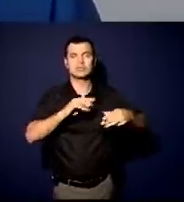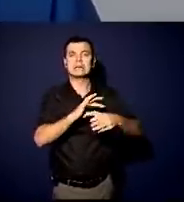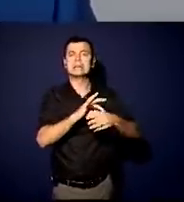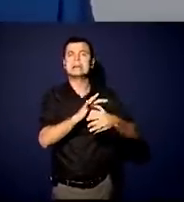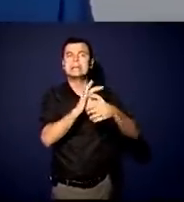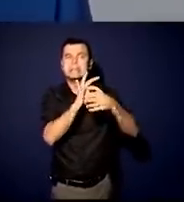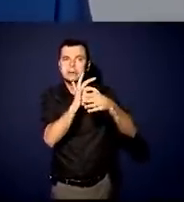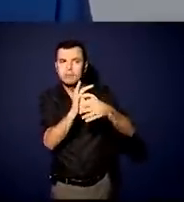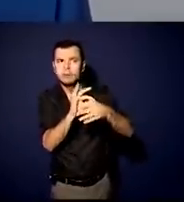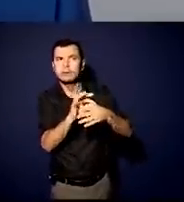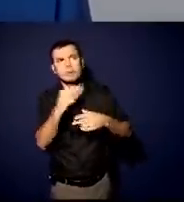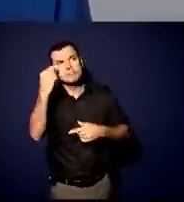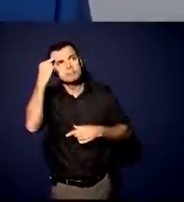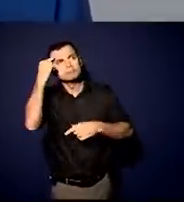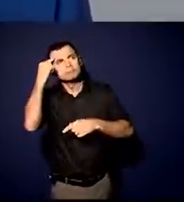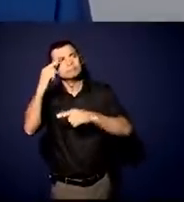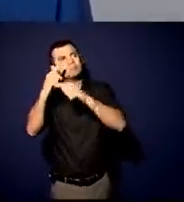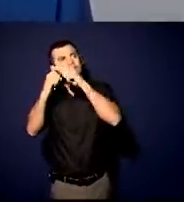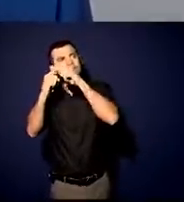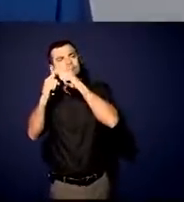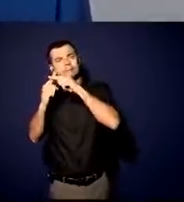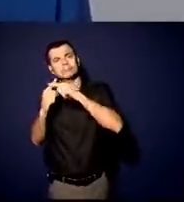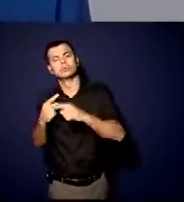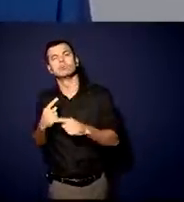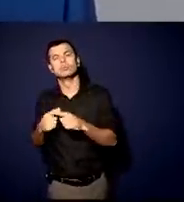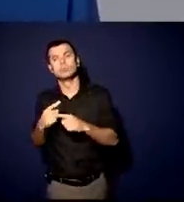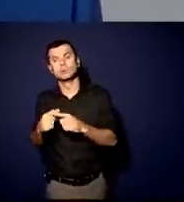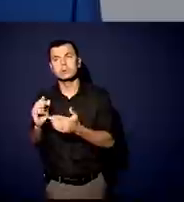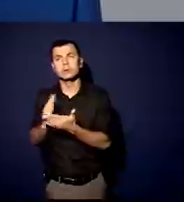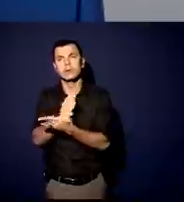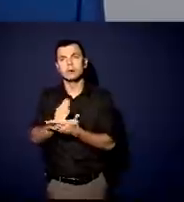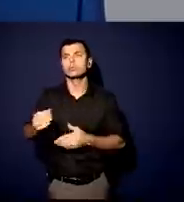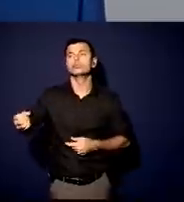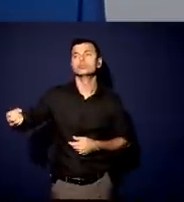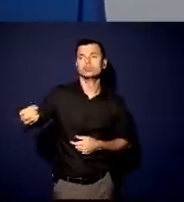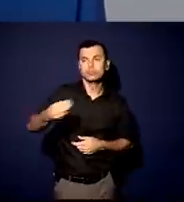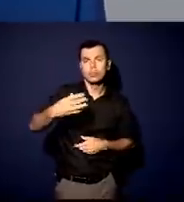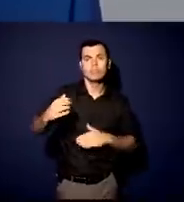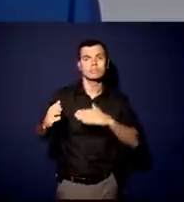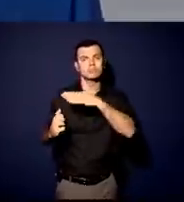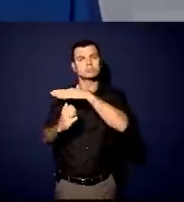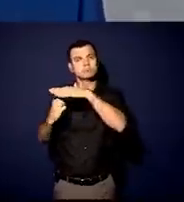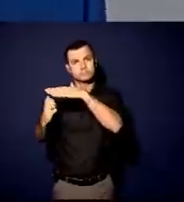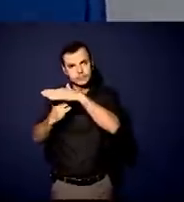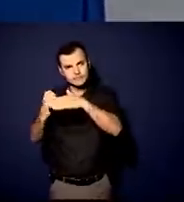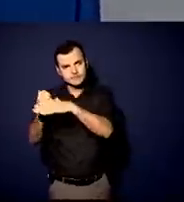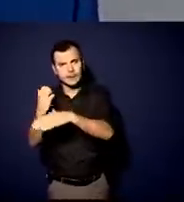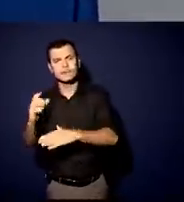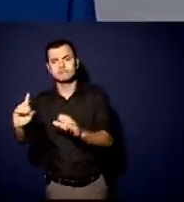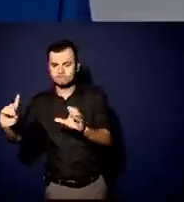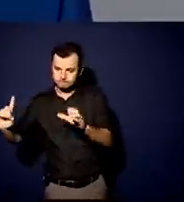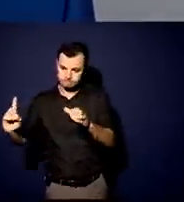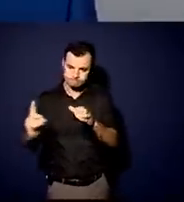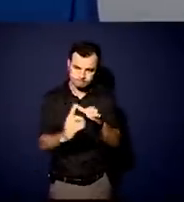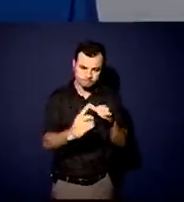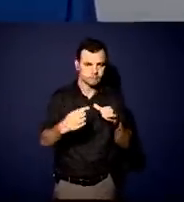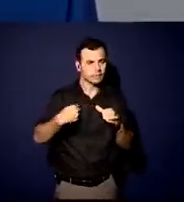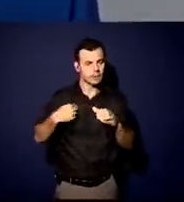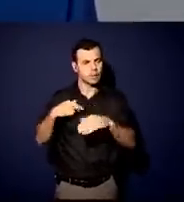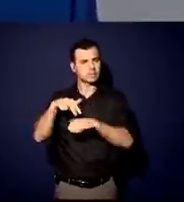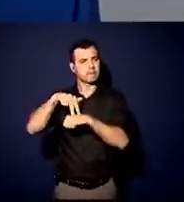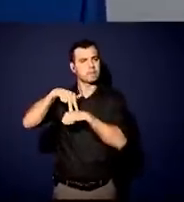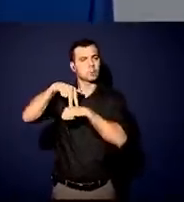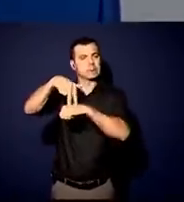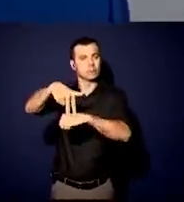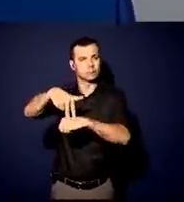otimismo porque eu estou vendo uma iniciativa privada que passou a participar cada vez mais e entender o seu papel de protagonista